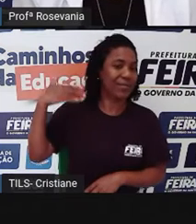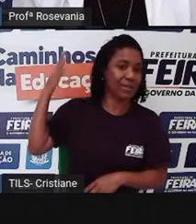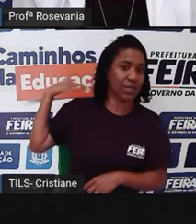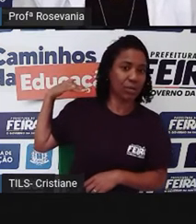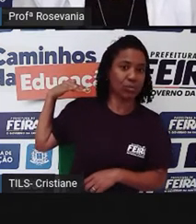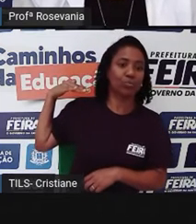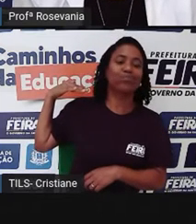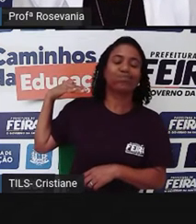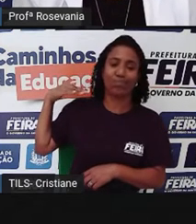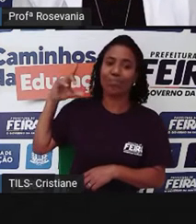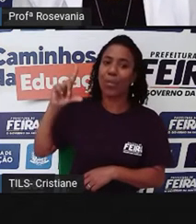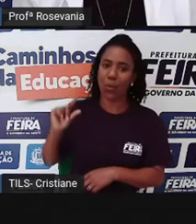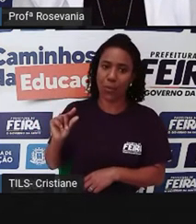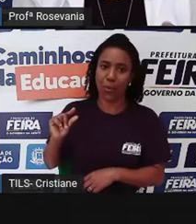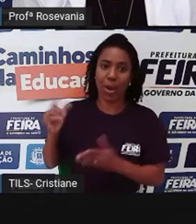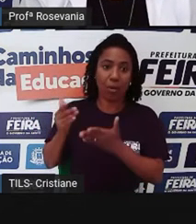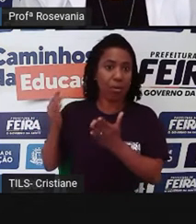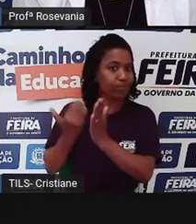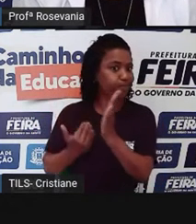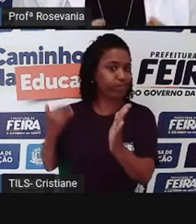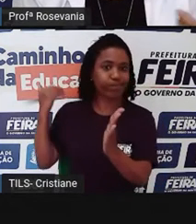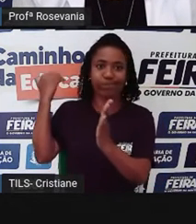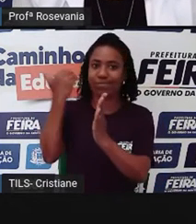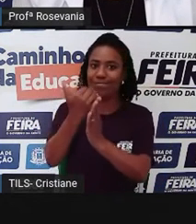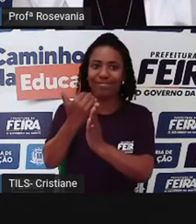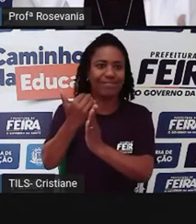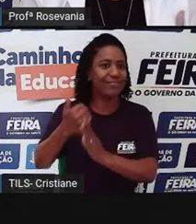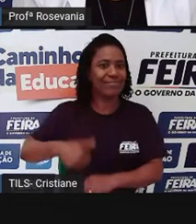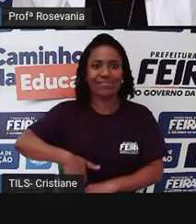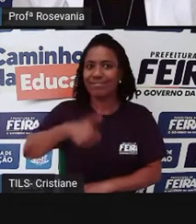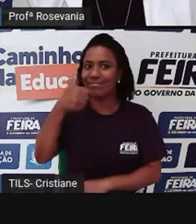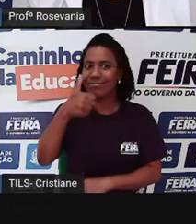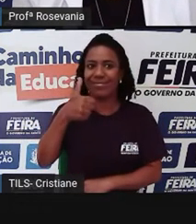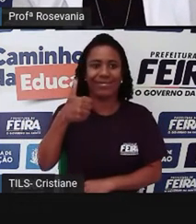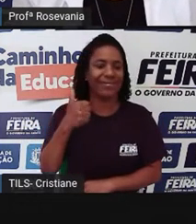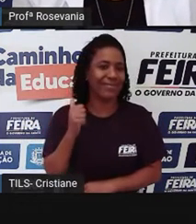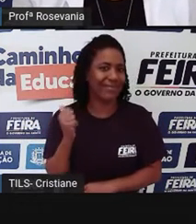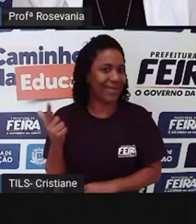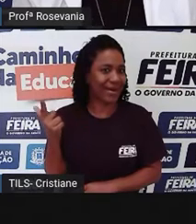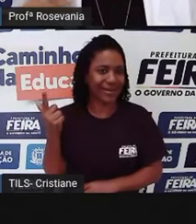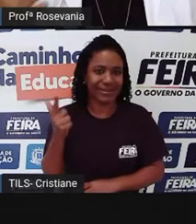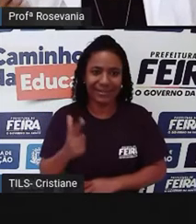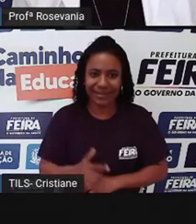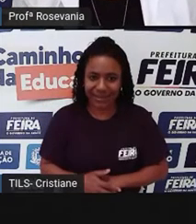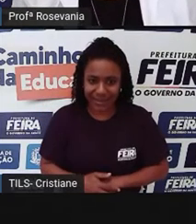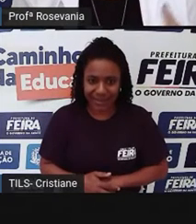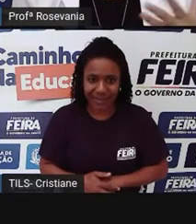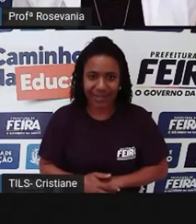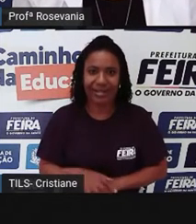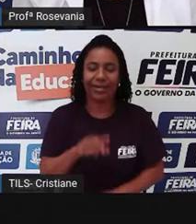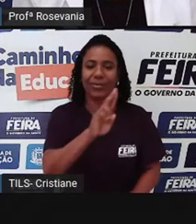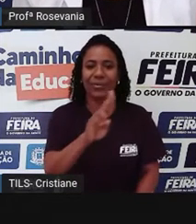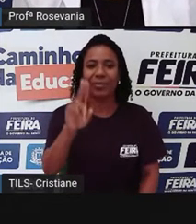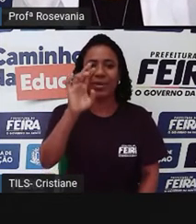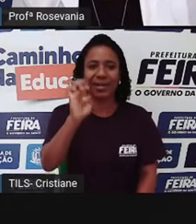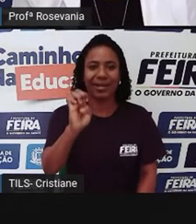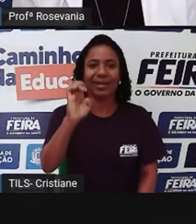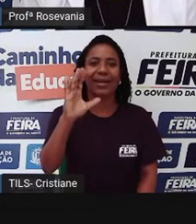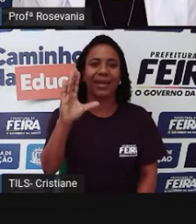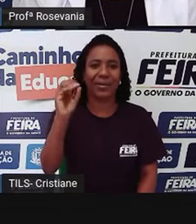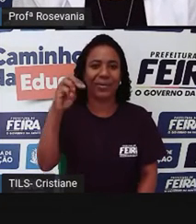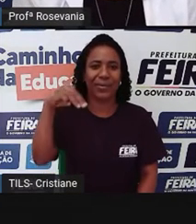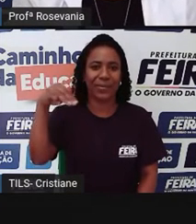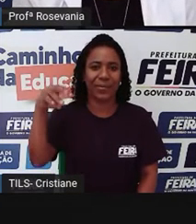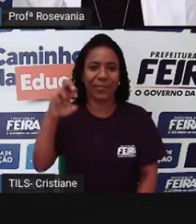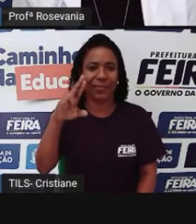esse, o e-commerce, né, que é o comercio, que, digamos assim, que é a comercialização eletrônica, que é essa compra e venda de produtos